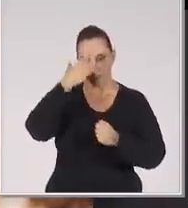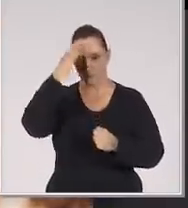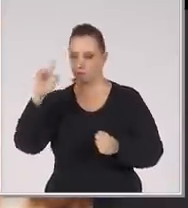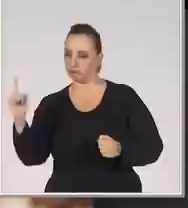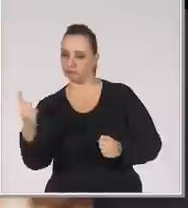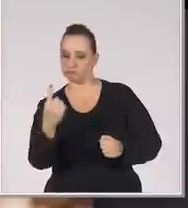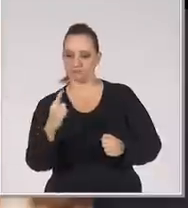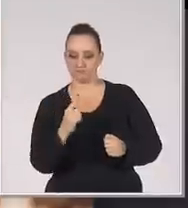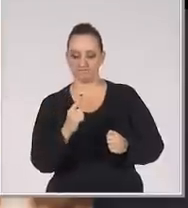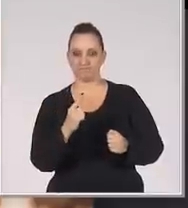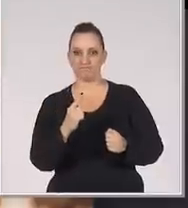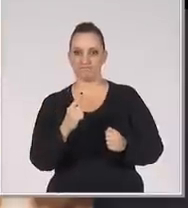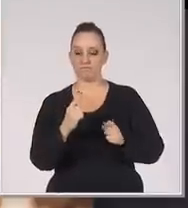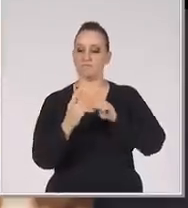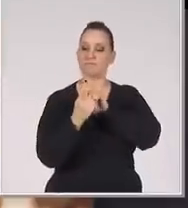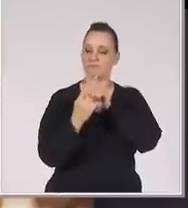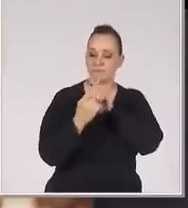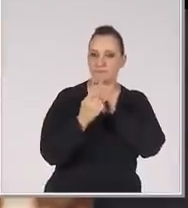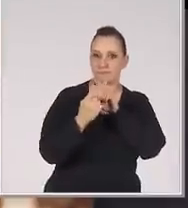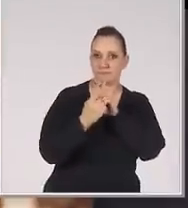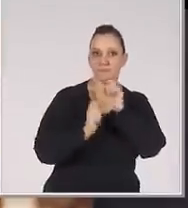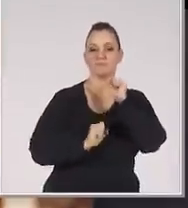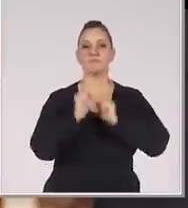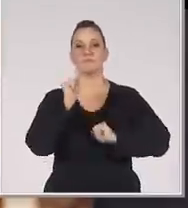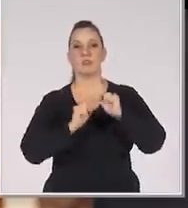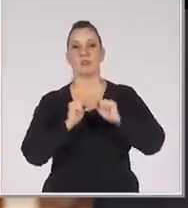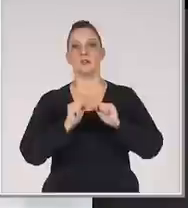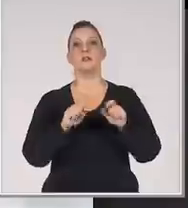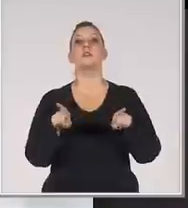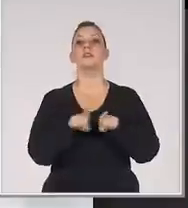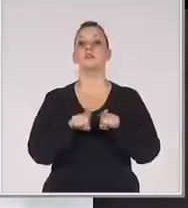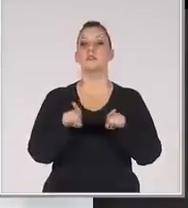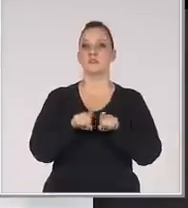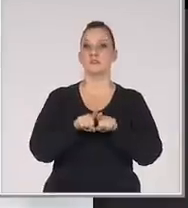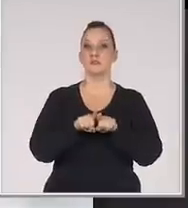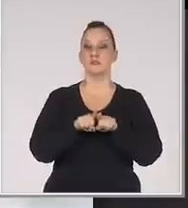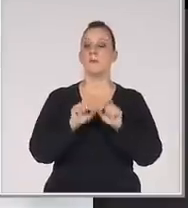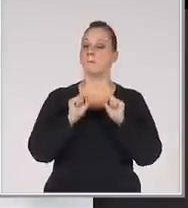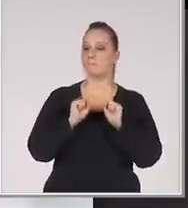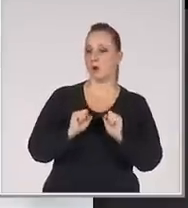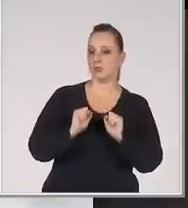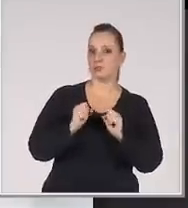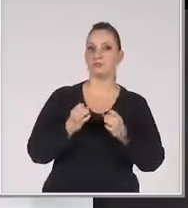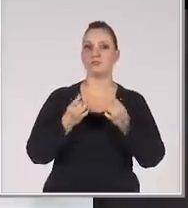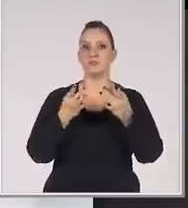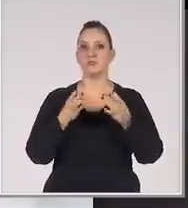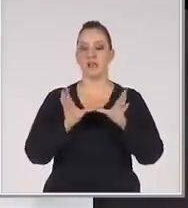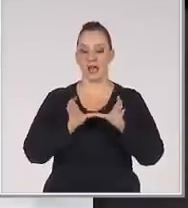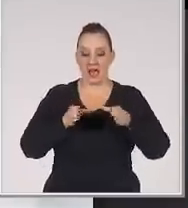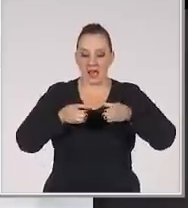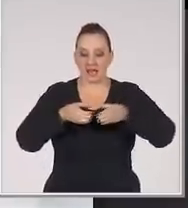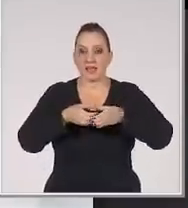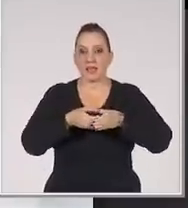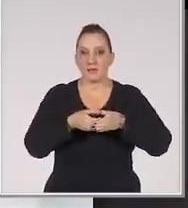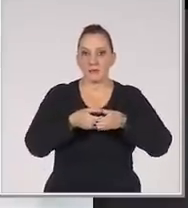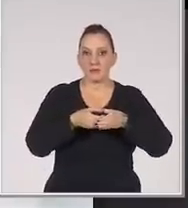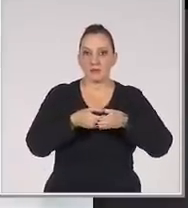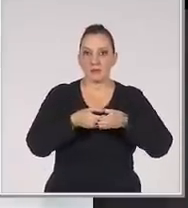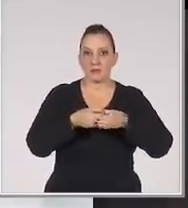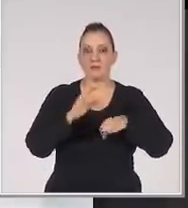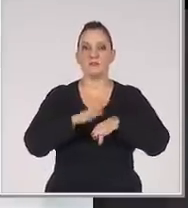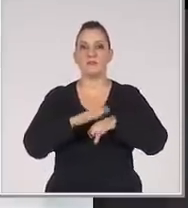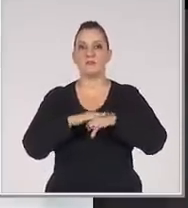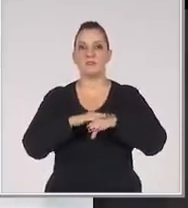cliente vem até a empresa Ele é atendido na empresa E também pode ser aquela venda Que você tem uma equipe interna